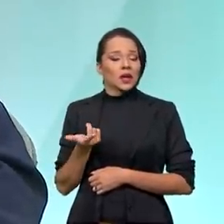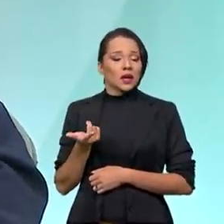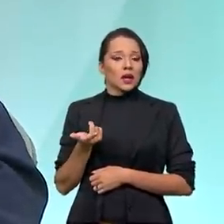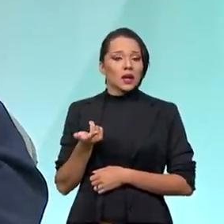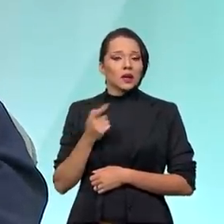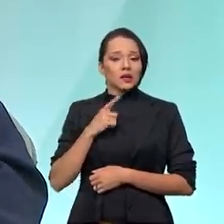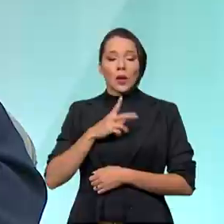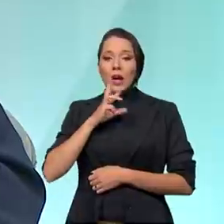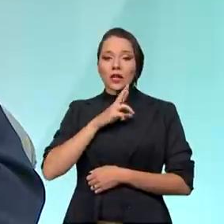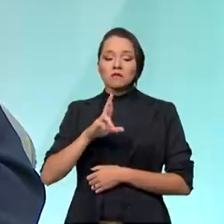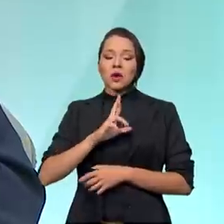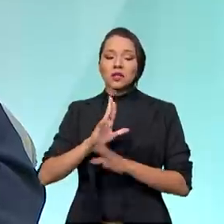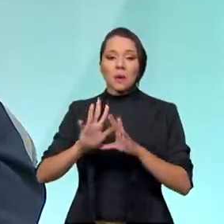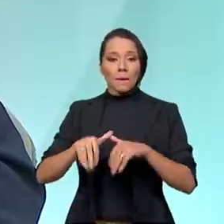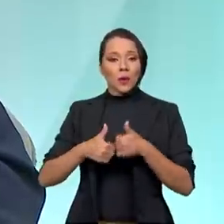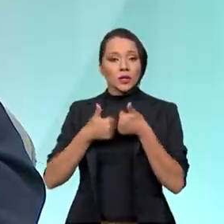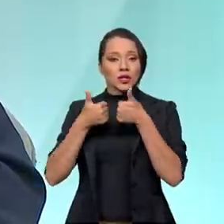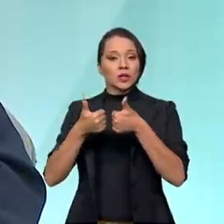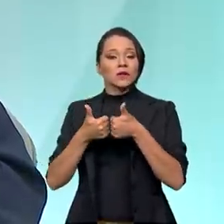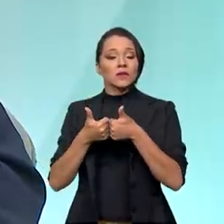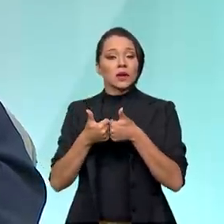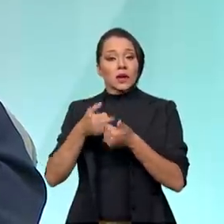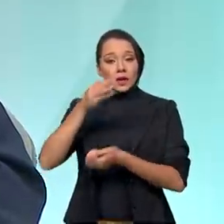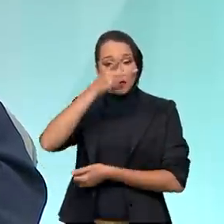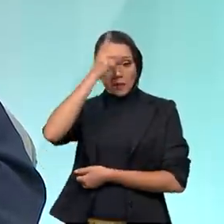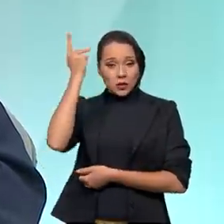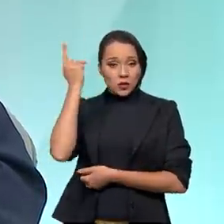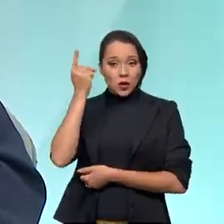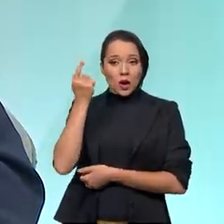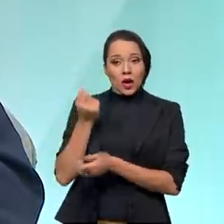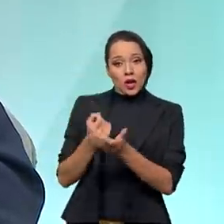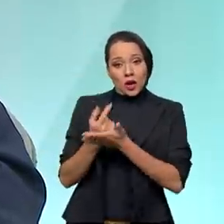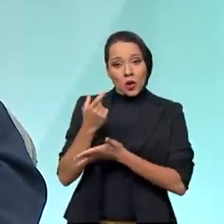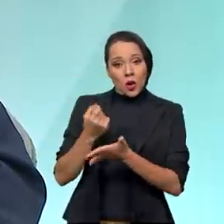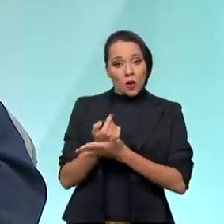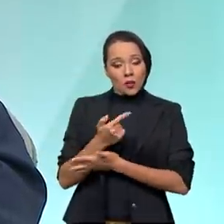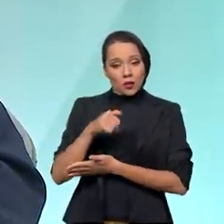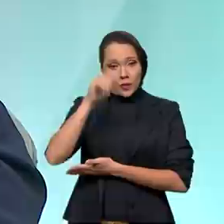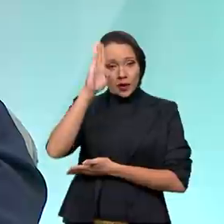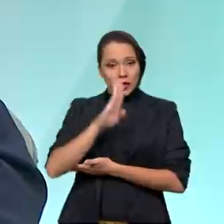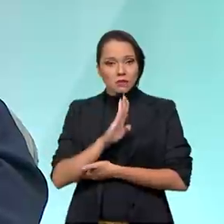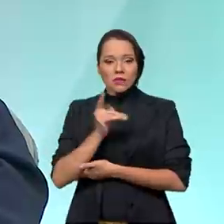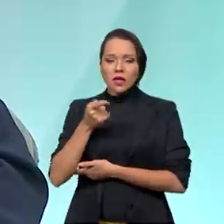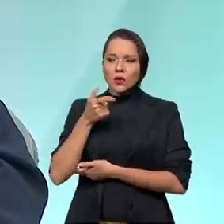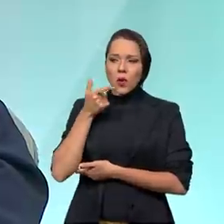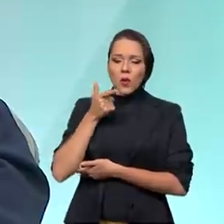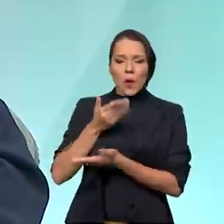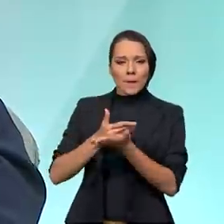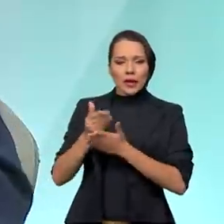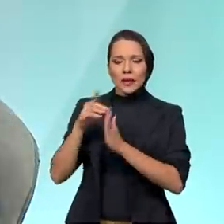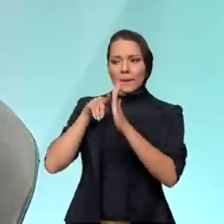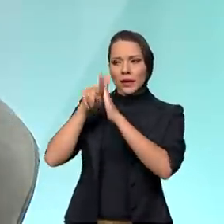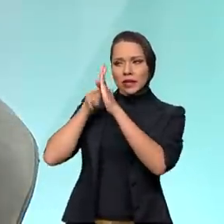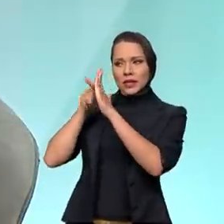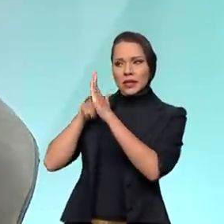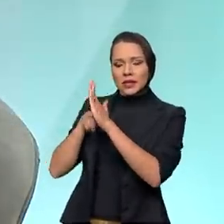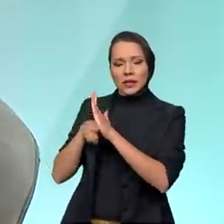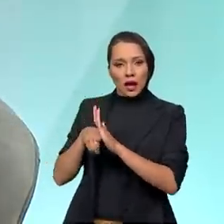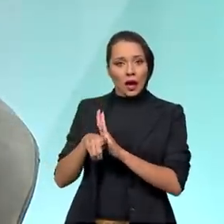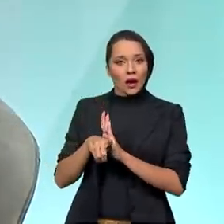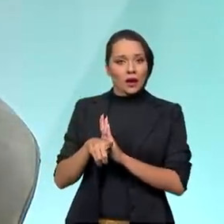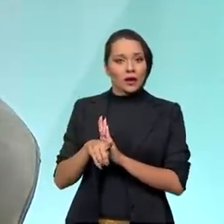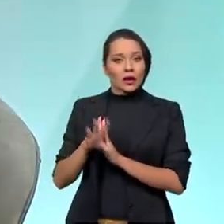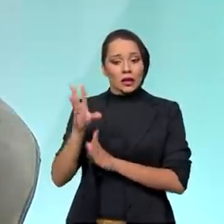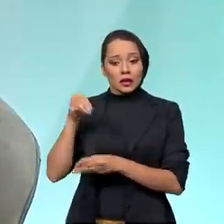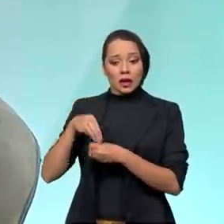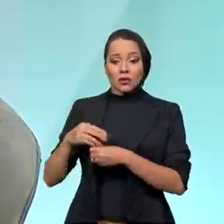uma resposta positiva para o consumidor brasileiro, o consumidor começa a consultar efetivamente